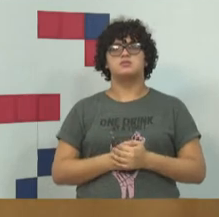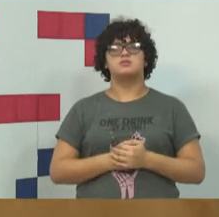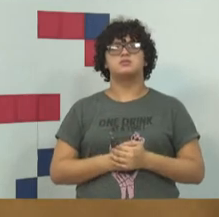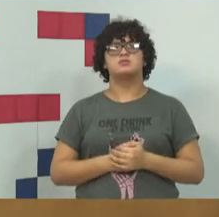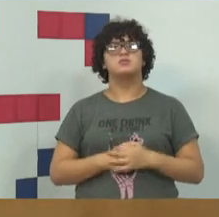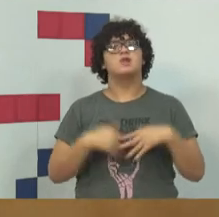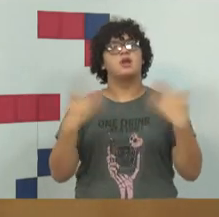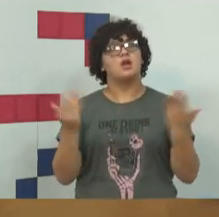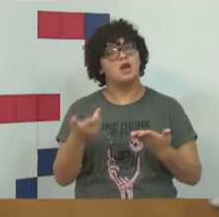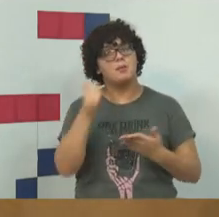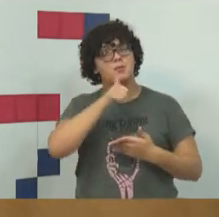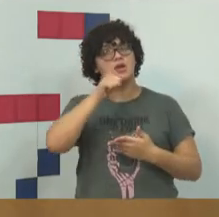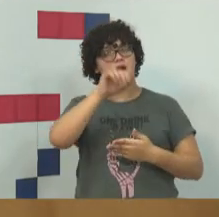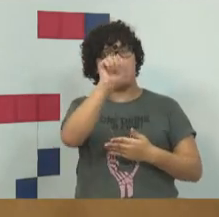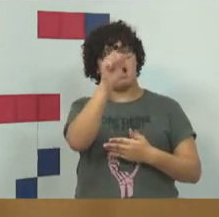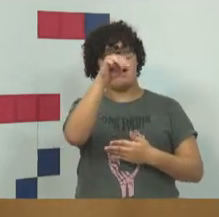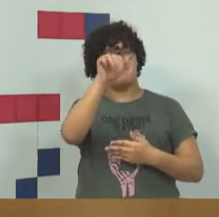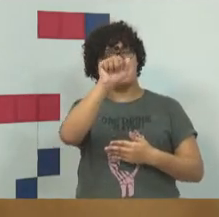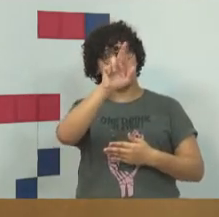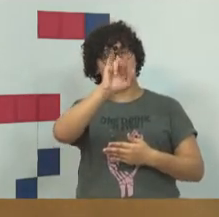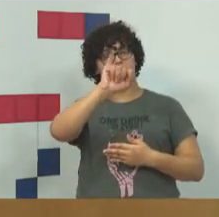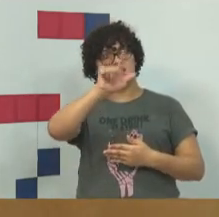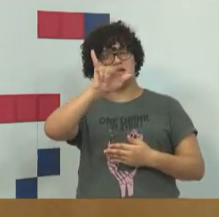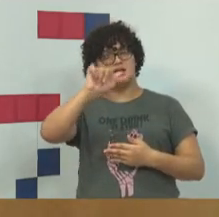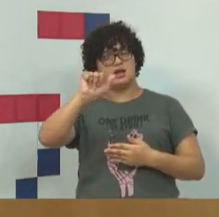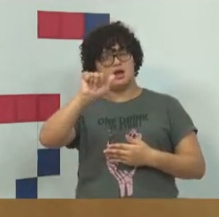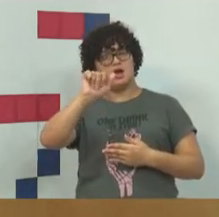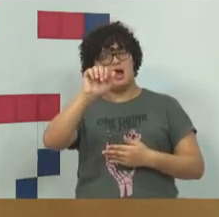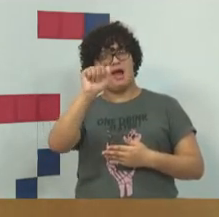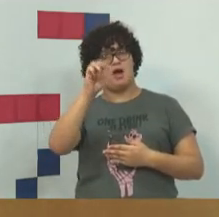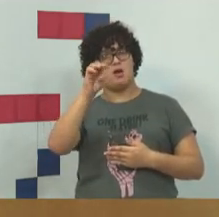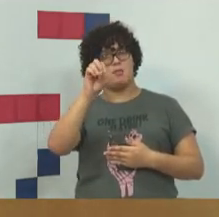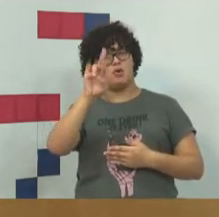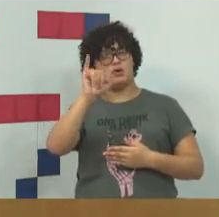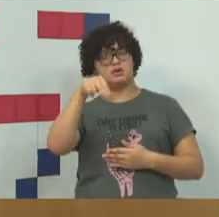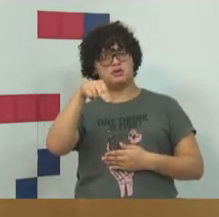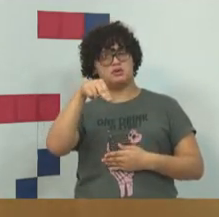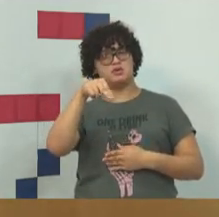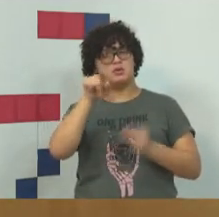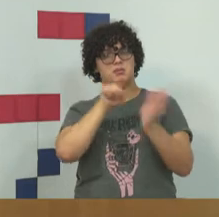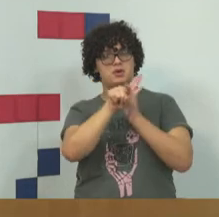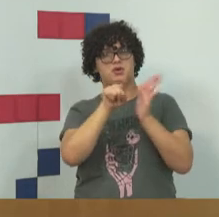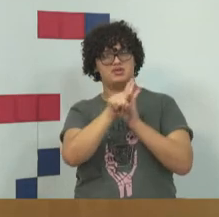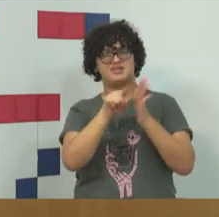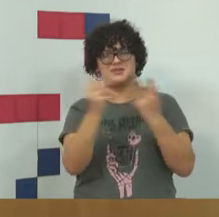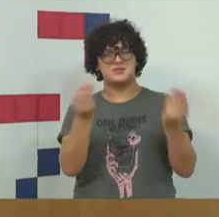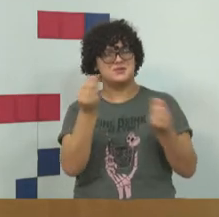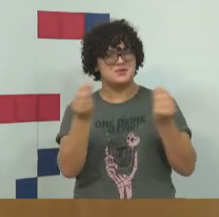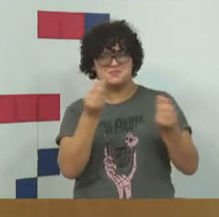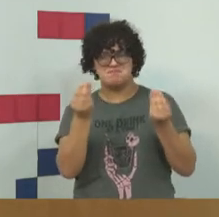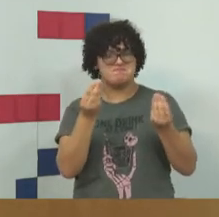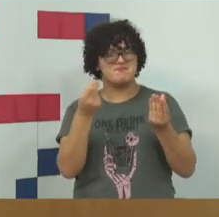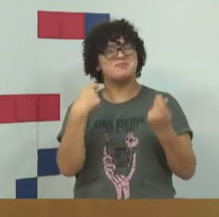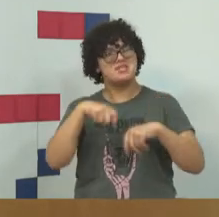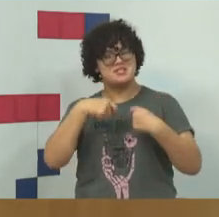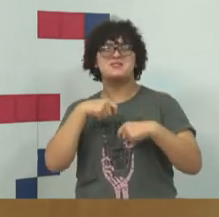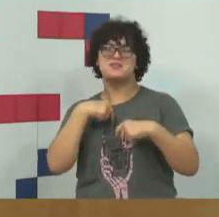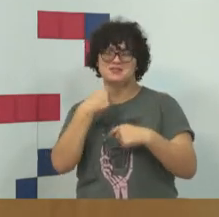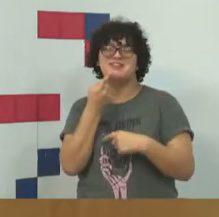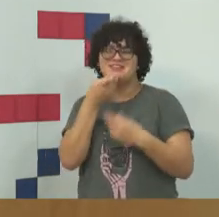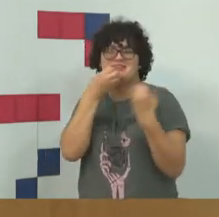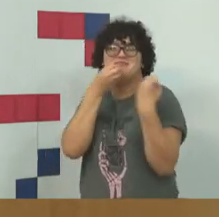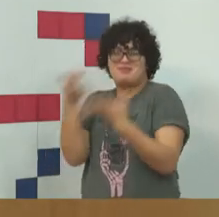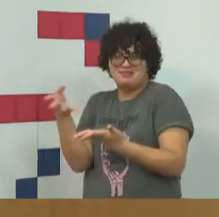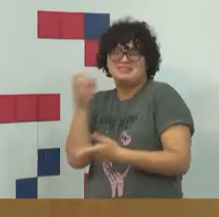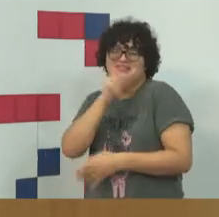E a Marília Amorim, ela fez uma pergunta que eu não tenho como deixar de